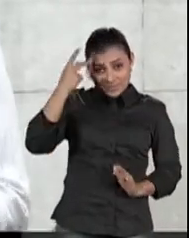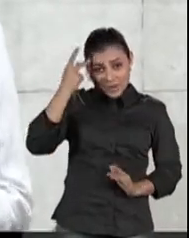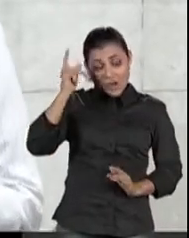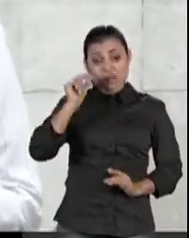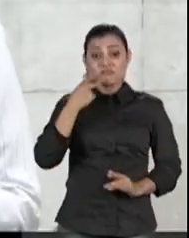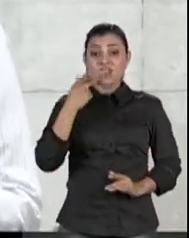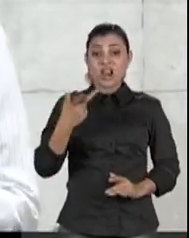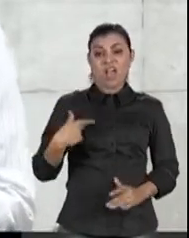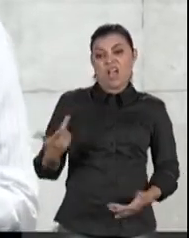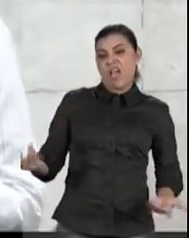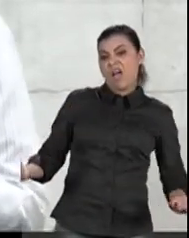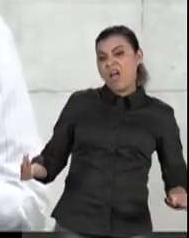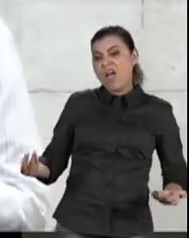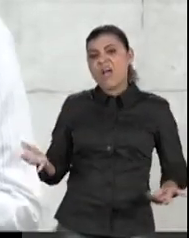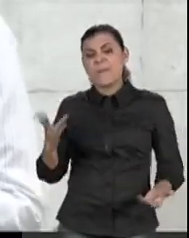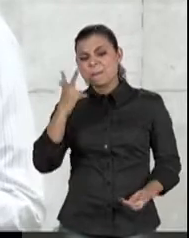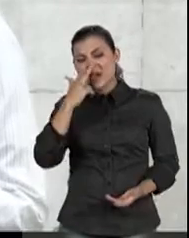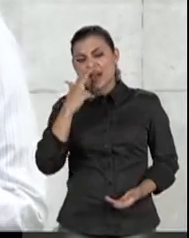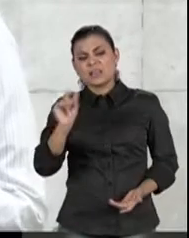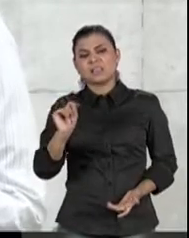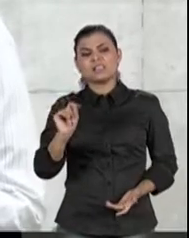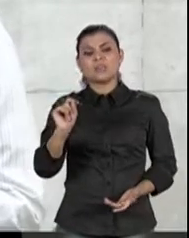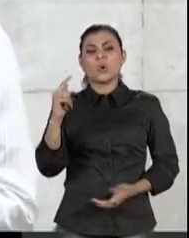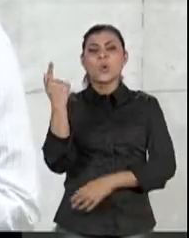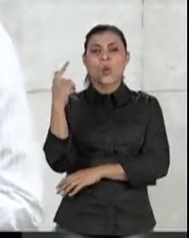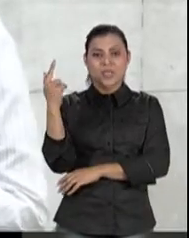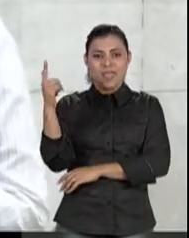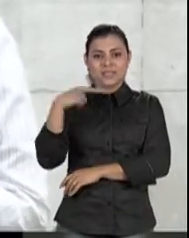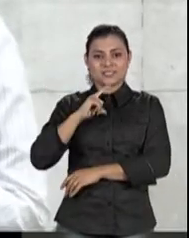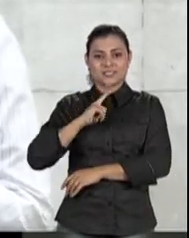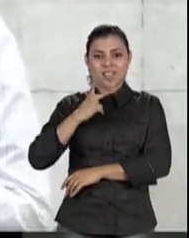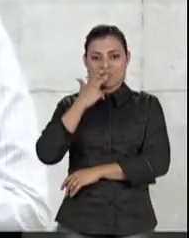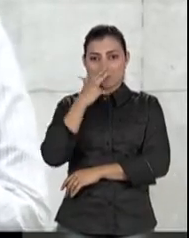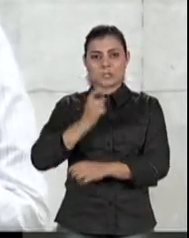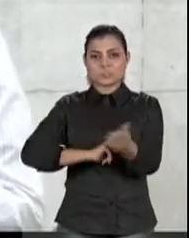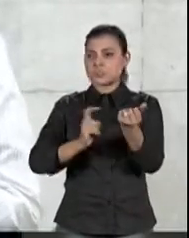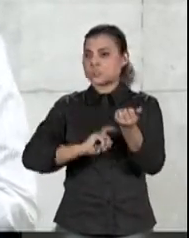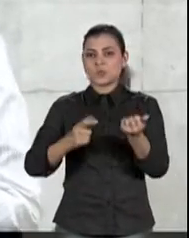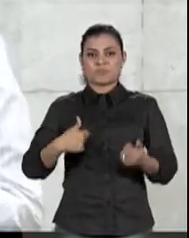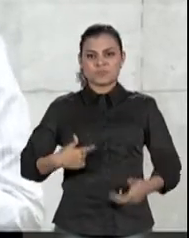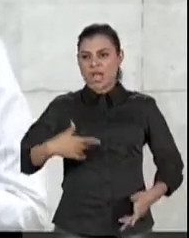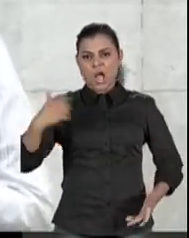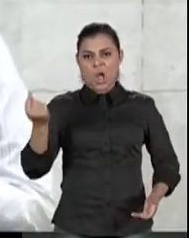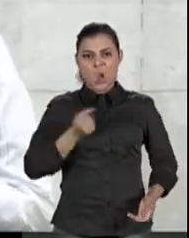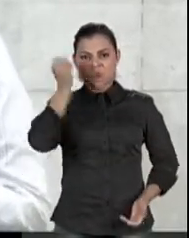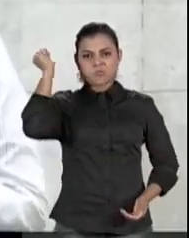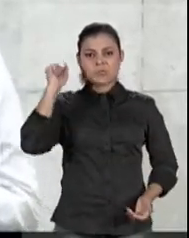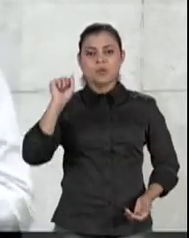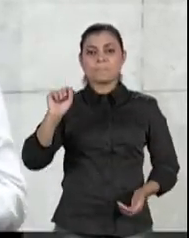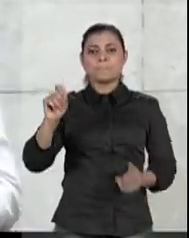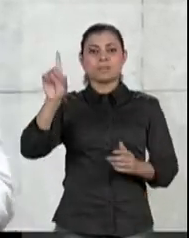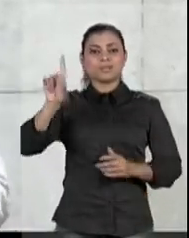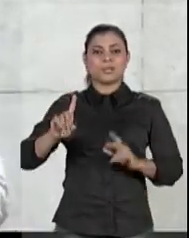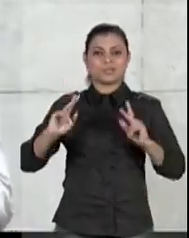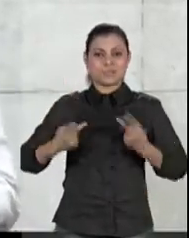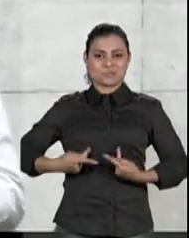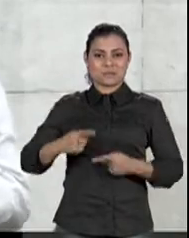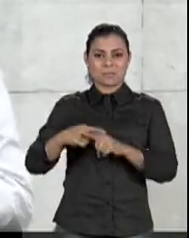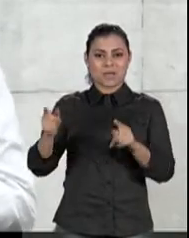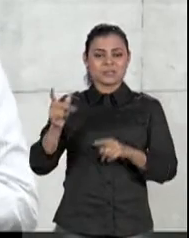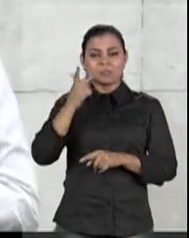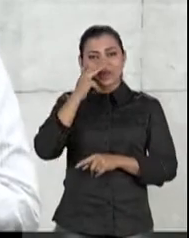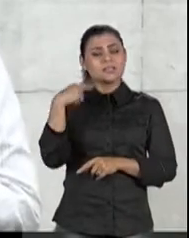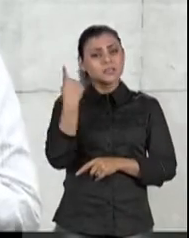como se fosse, como já disse uma vez o Vinícius de Moraes, irritado com o barulho num bar, como se fosse o túmulo dos direitos humanos. E, na verdade, nós somos